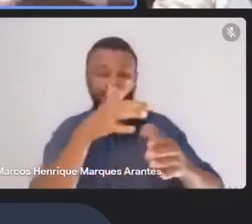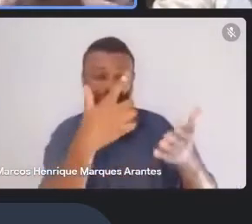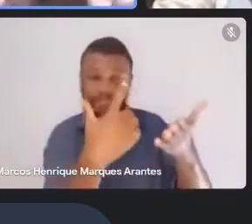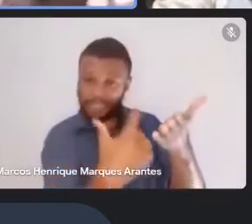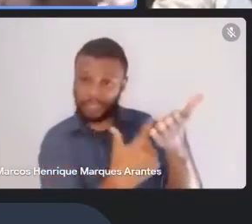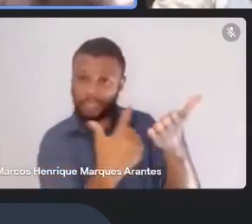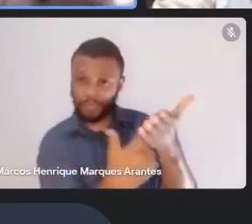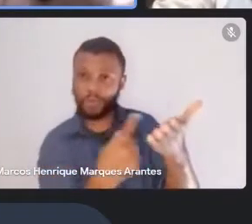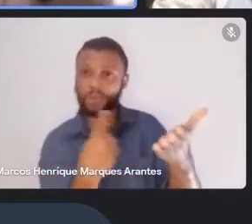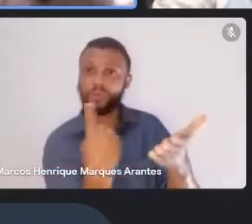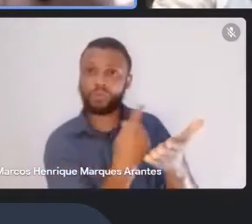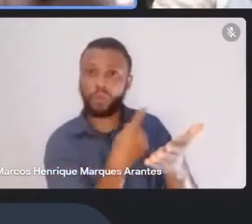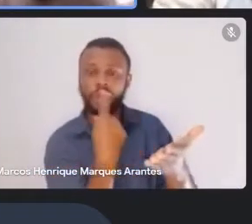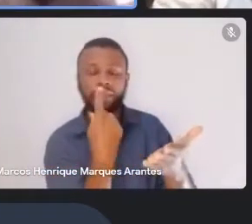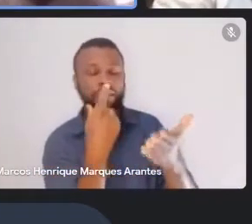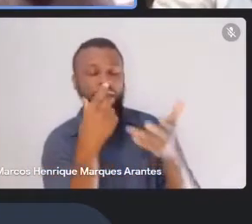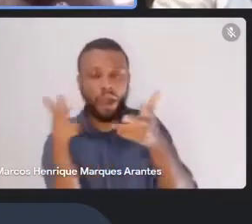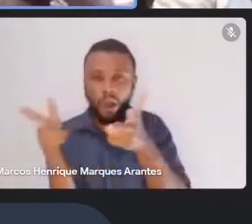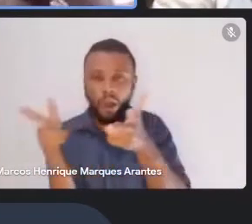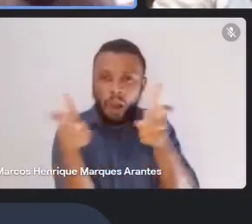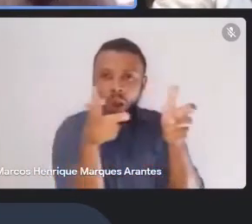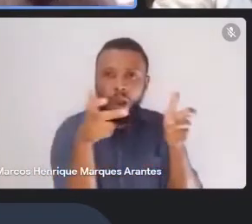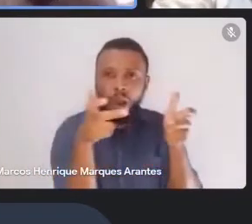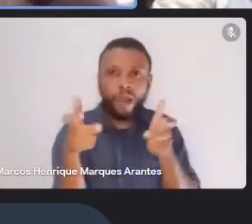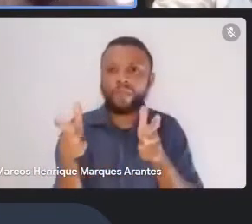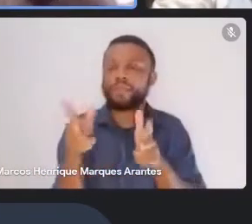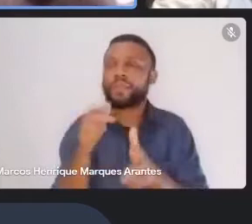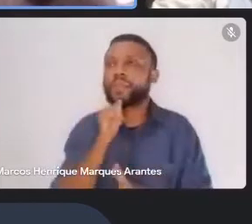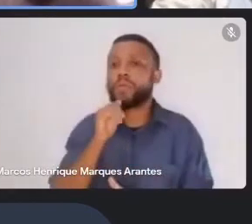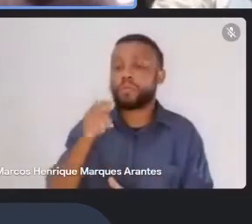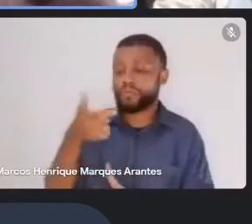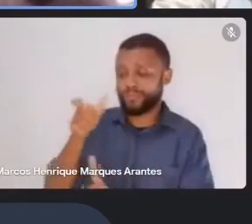está imerso, né? Como, por exemplo, Itamar, né? Veira.